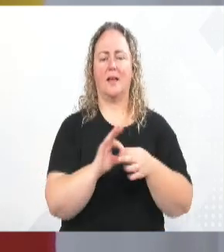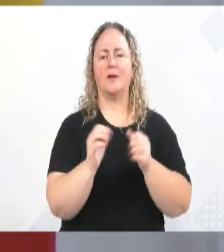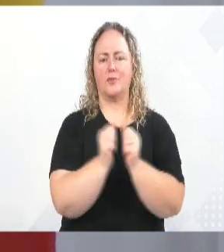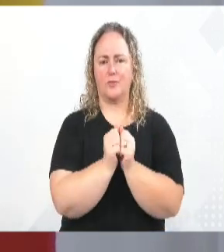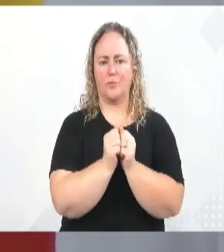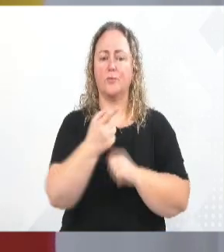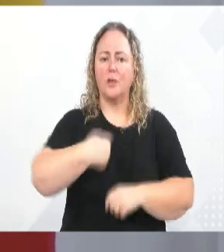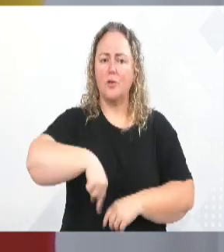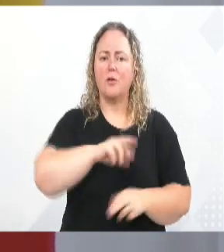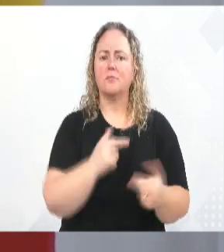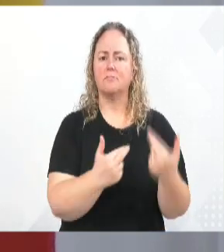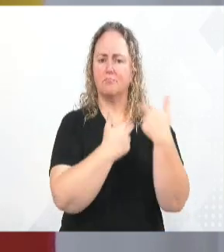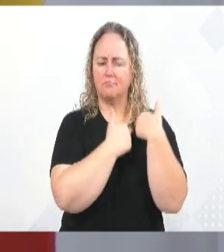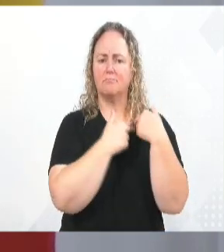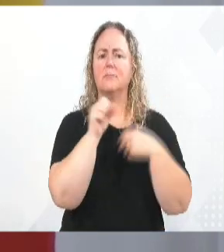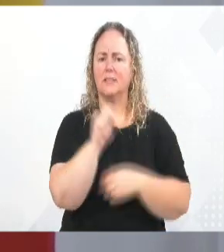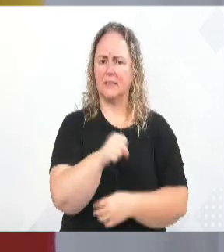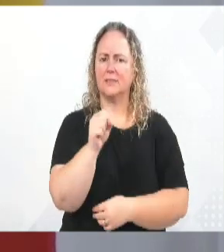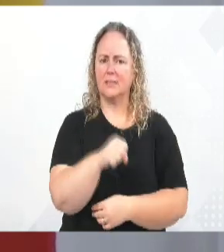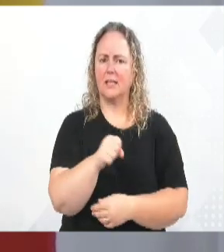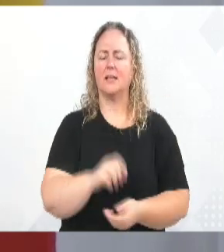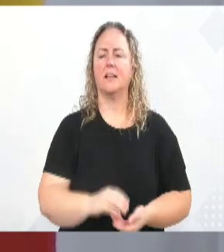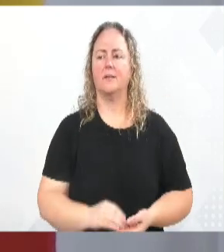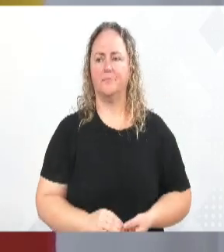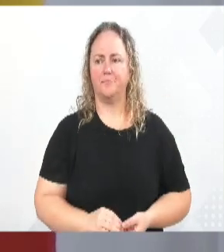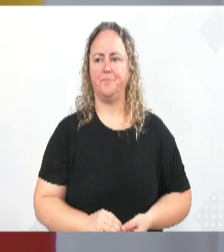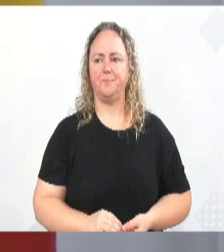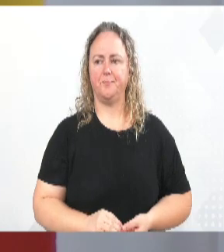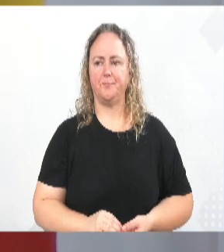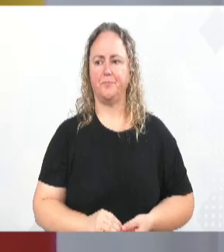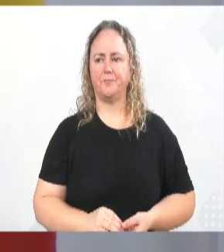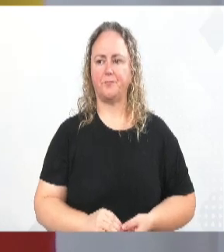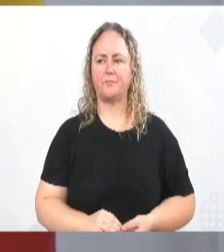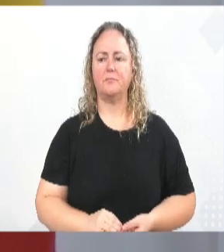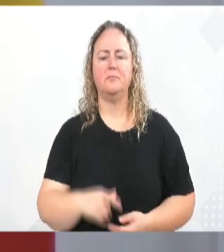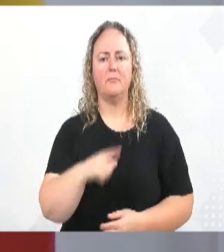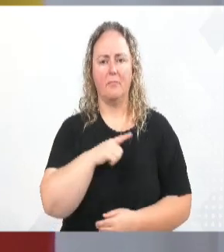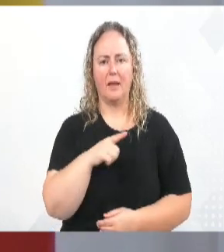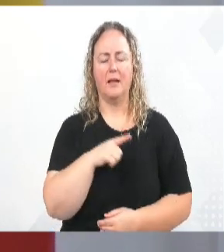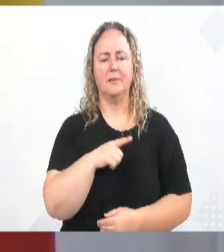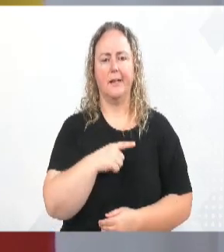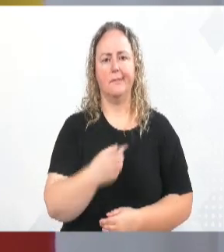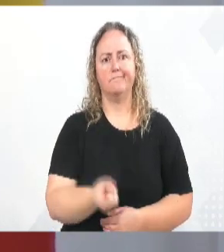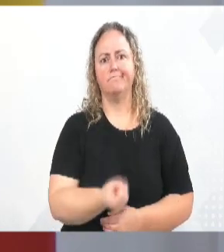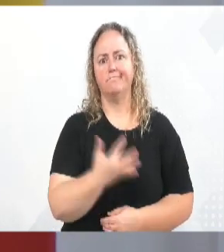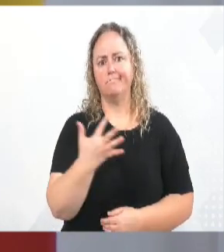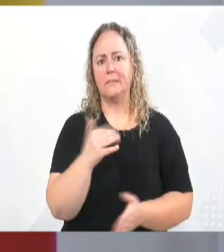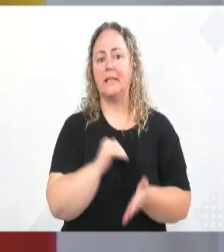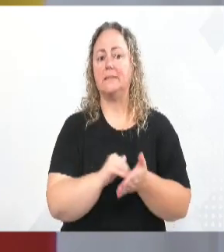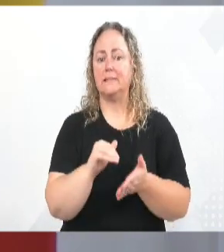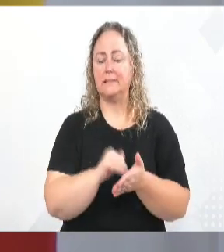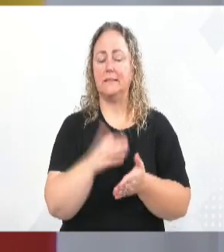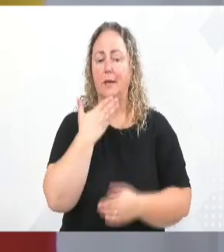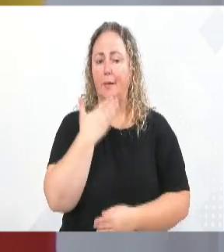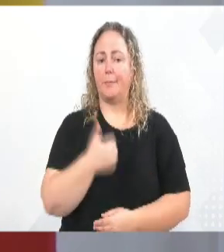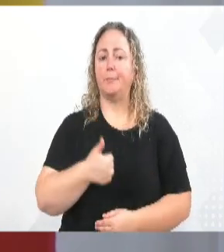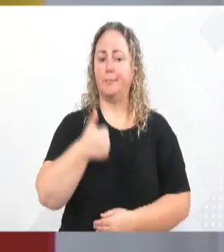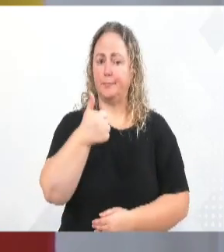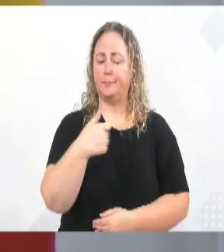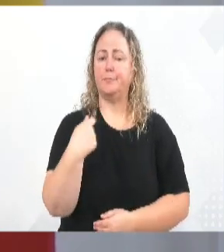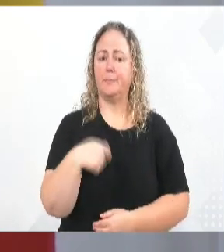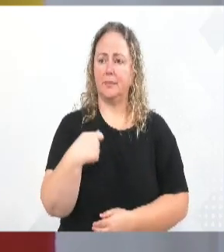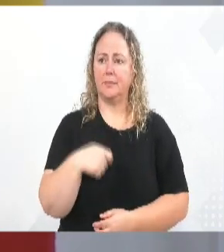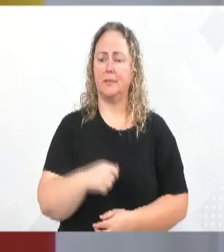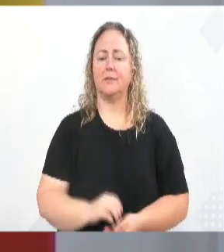função também. Então, acho que isso, de fato, é uma situação nas mais diversas secretarias que precisa melhorar um pouco. Mas eu quero trazer aqui números muito